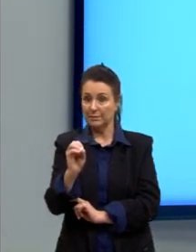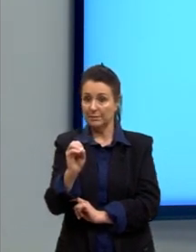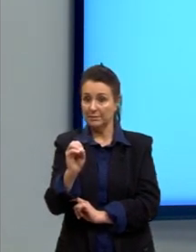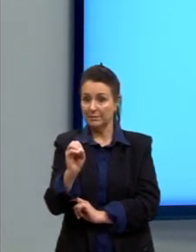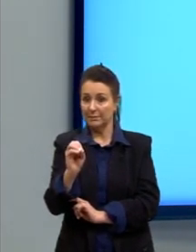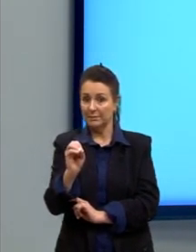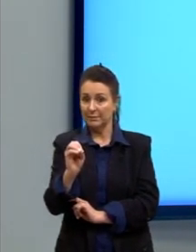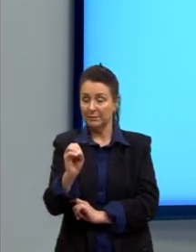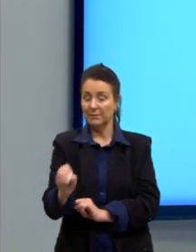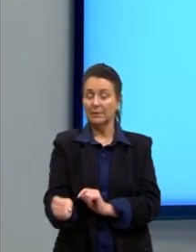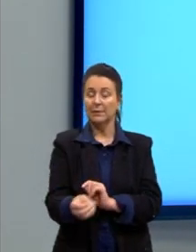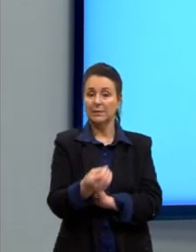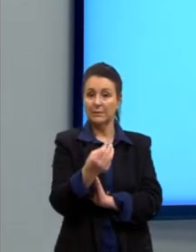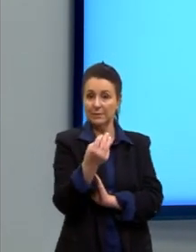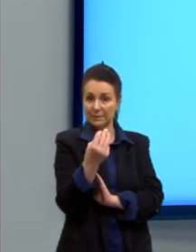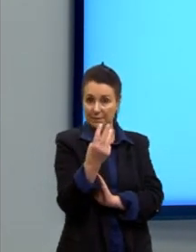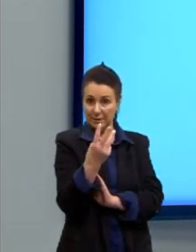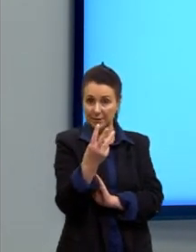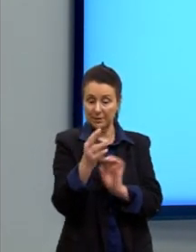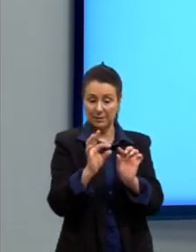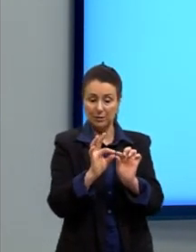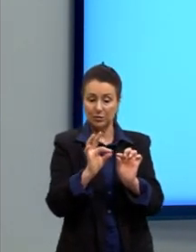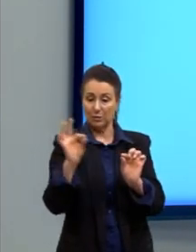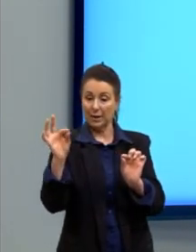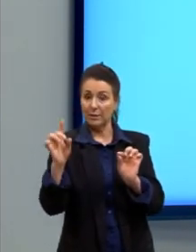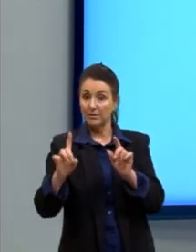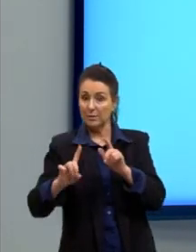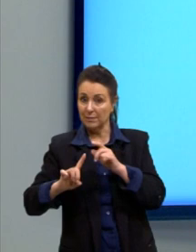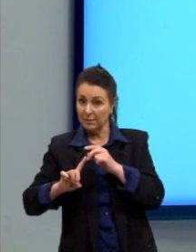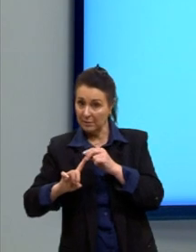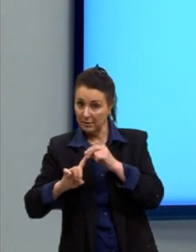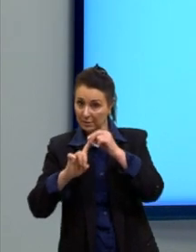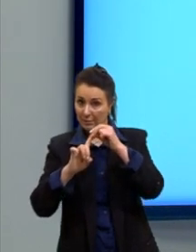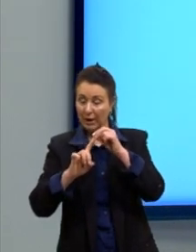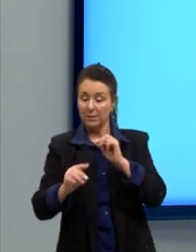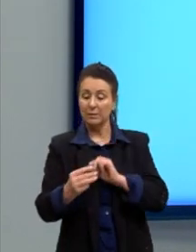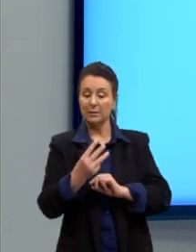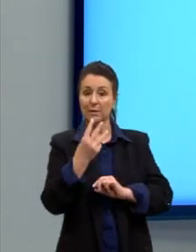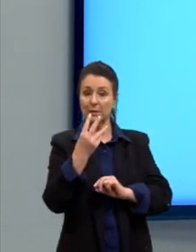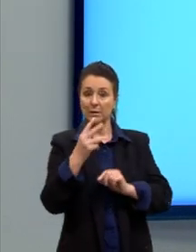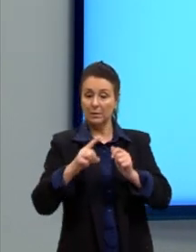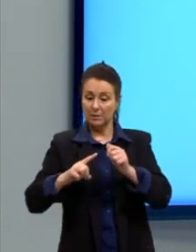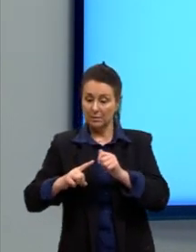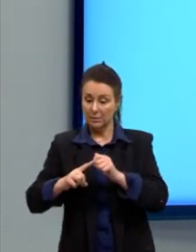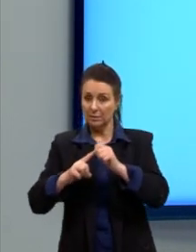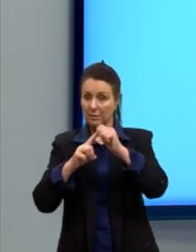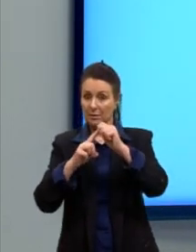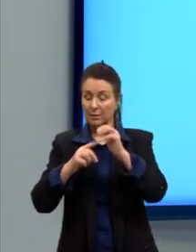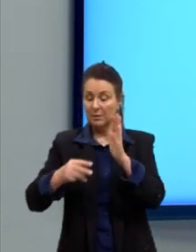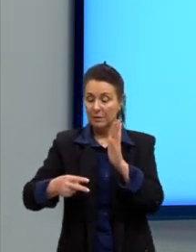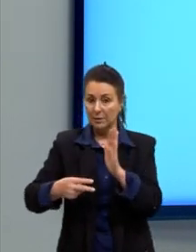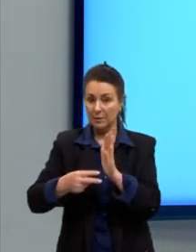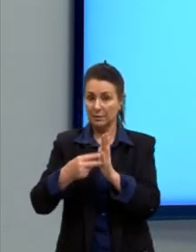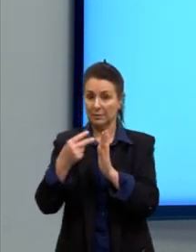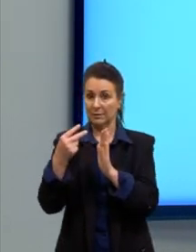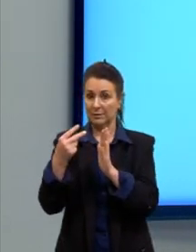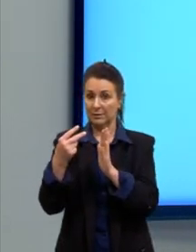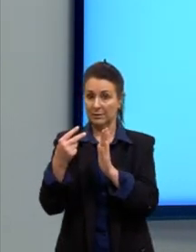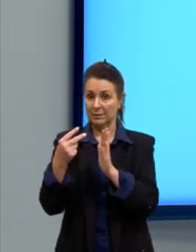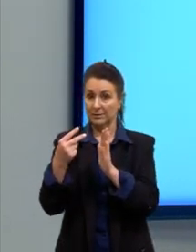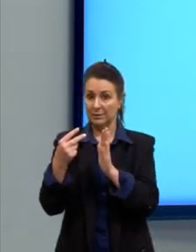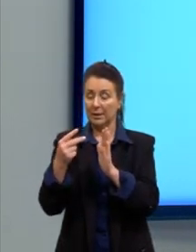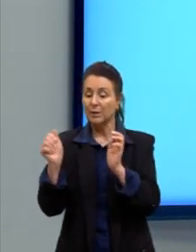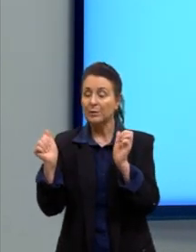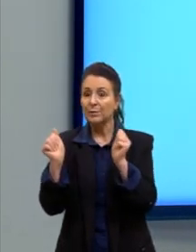nós teríamos as três diagonais principais e as três diagonais secundárias. E aí, nós vamos